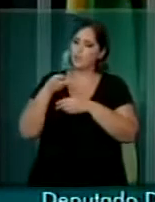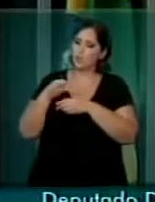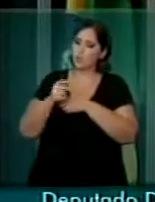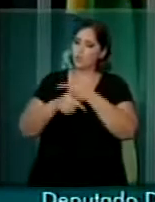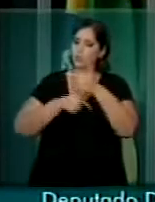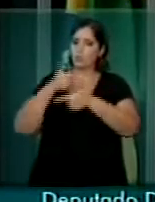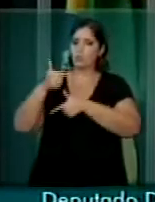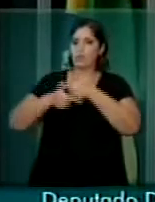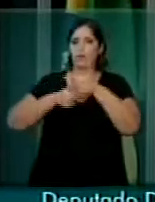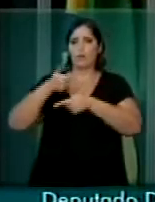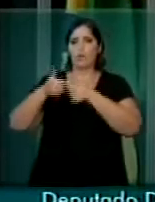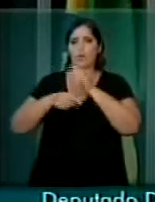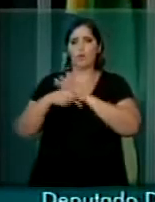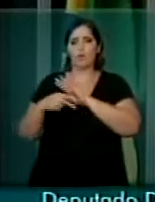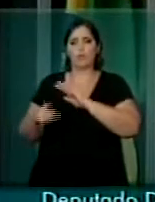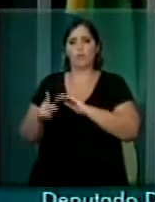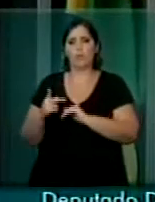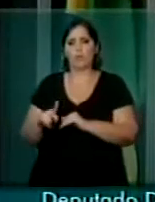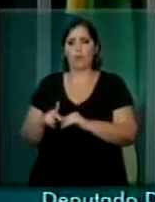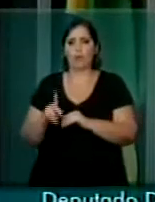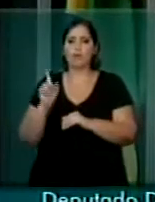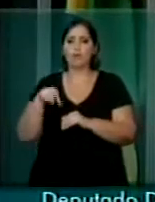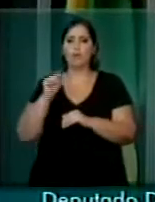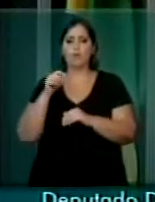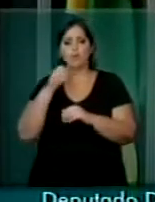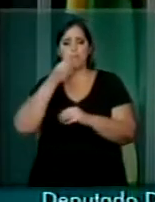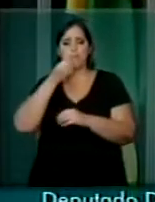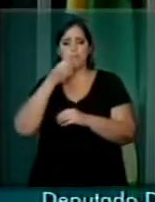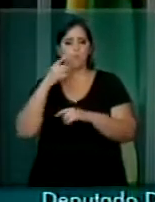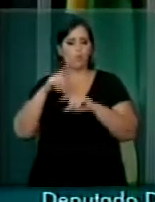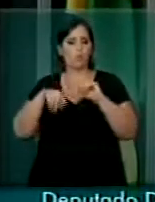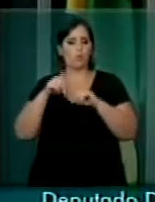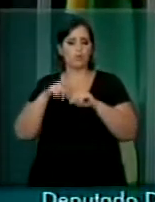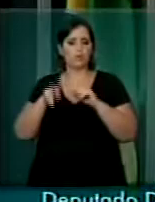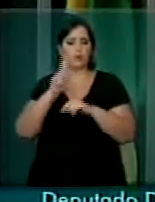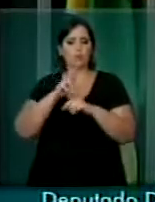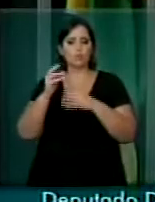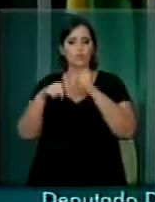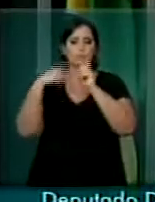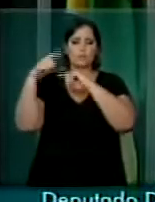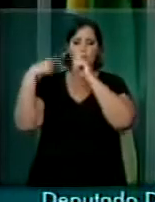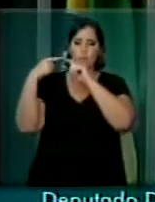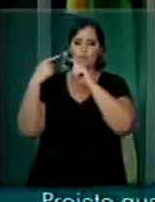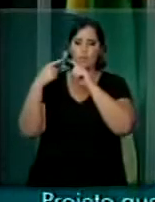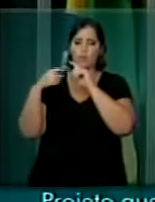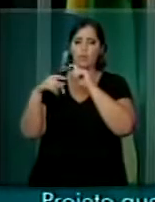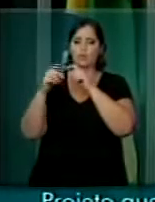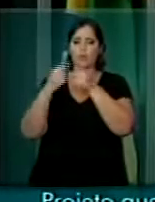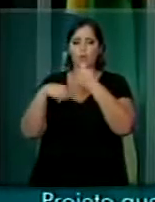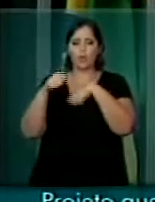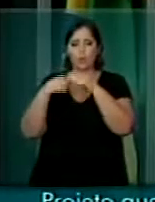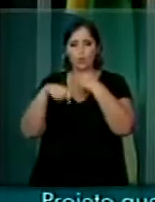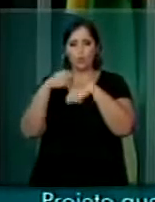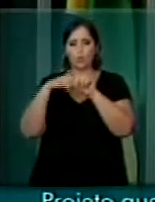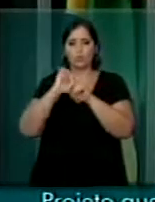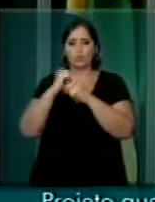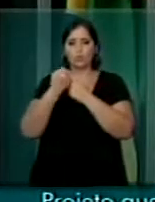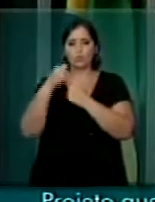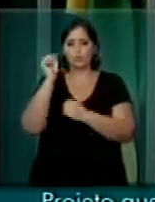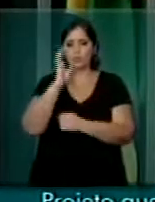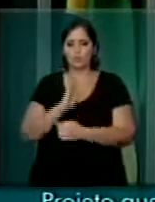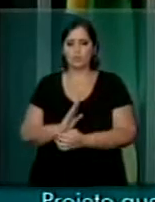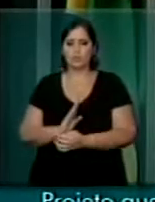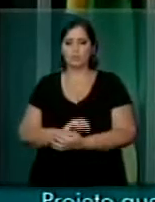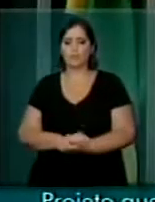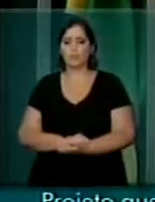cumprindo o seu papel de ser esse grande instrumento de desenvolvimento econômico e social no